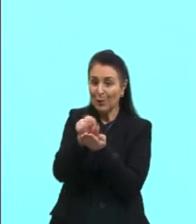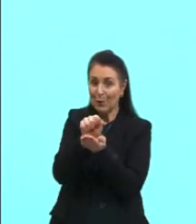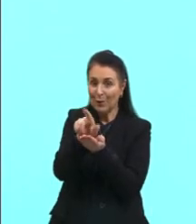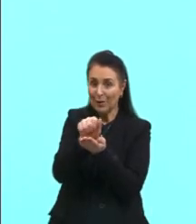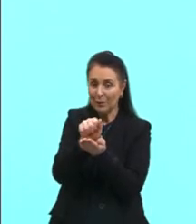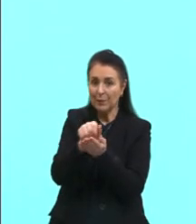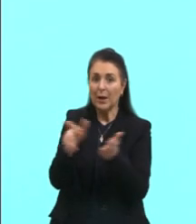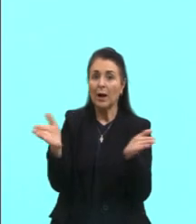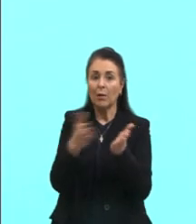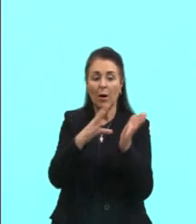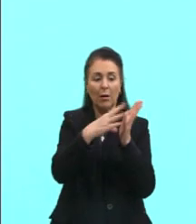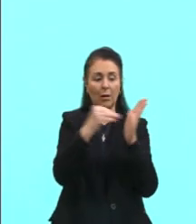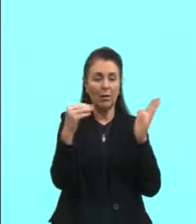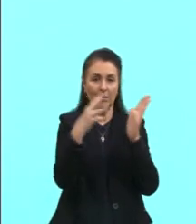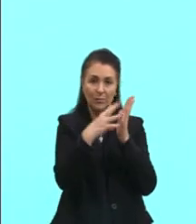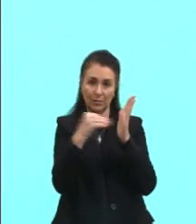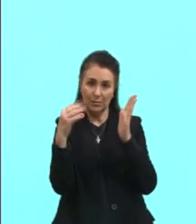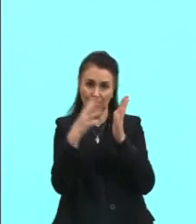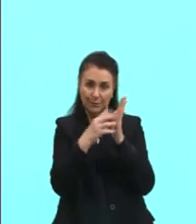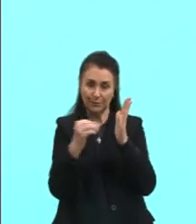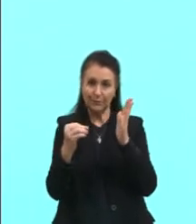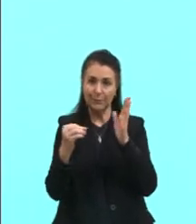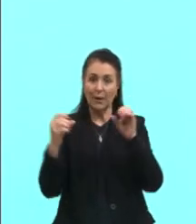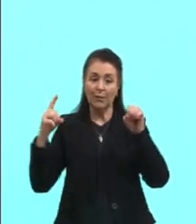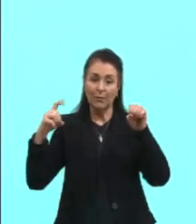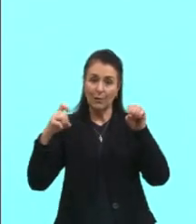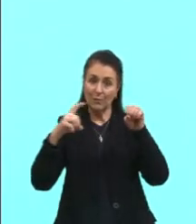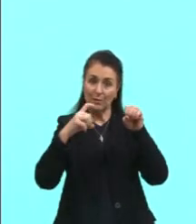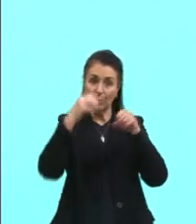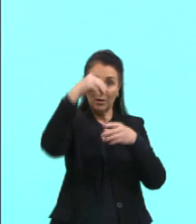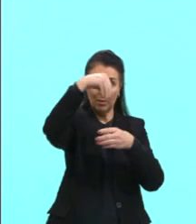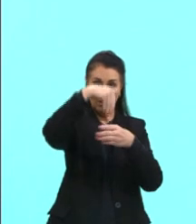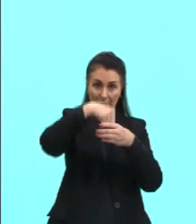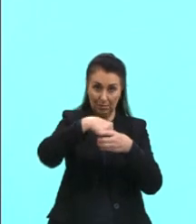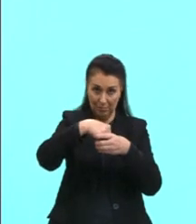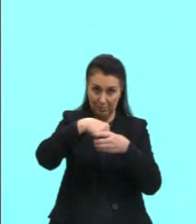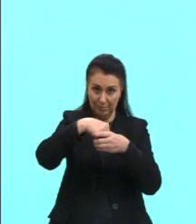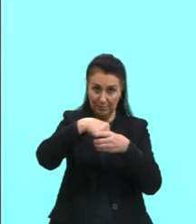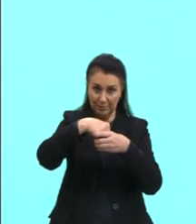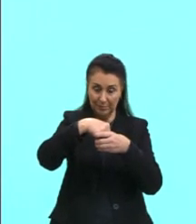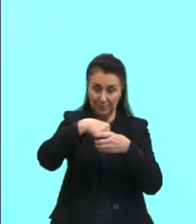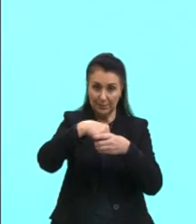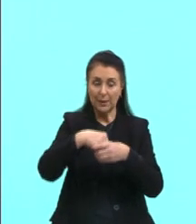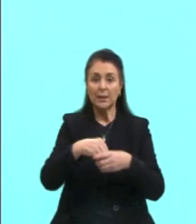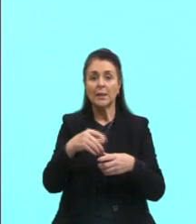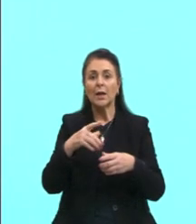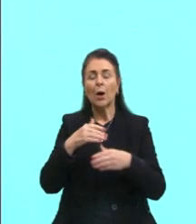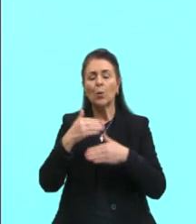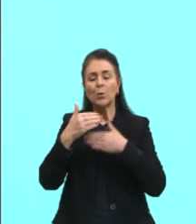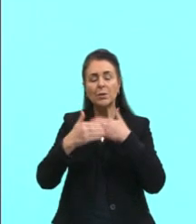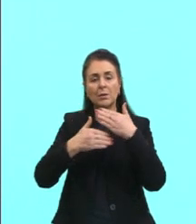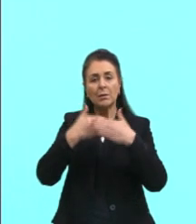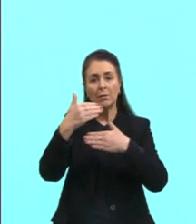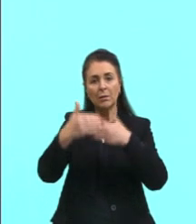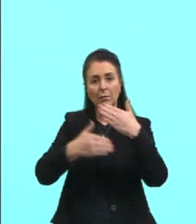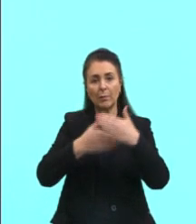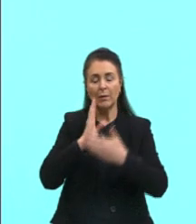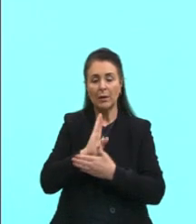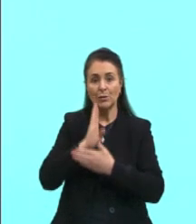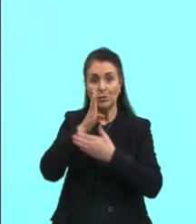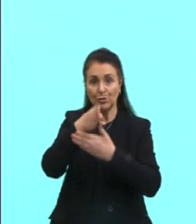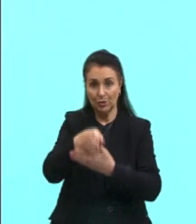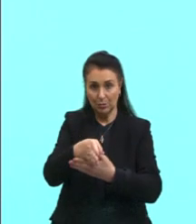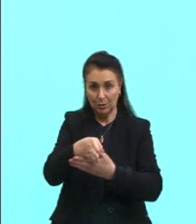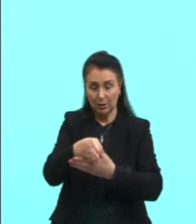Reprodução. Fecundação interna, já dentro do indivíduo. Seu desenvolvimento é direto.